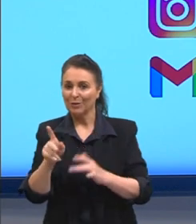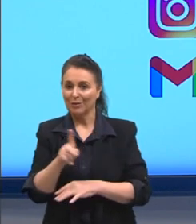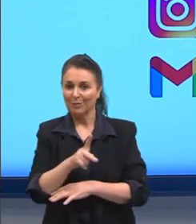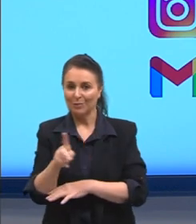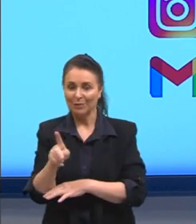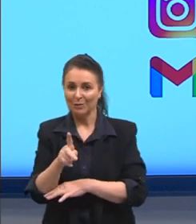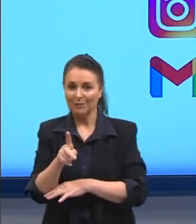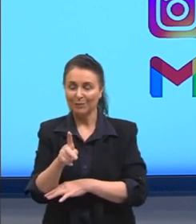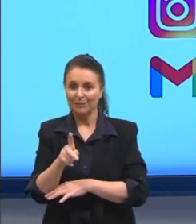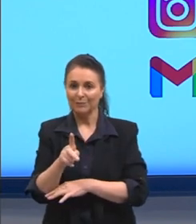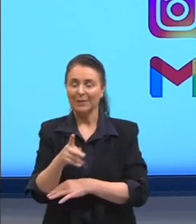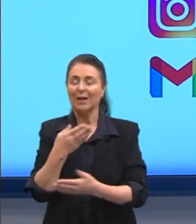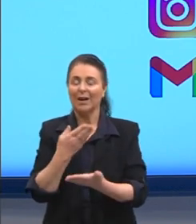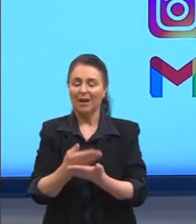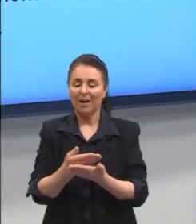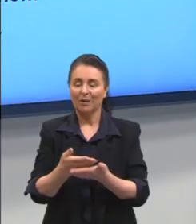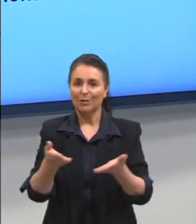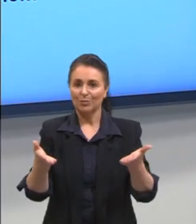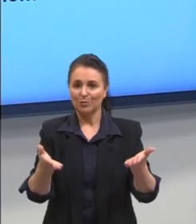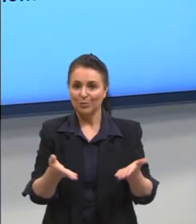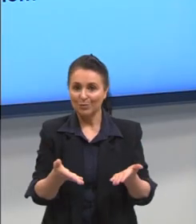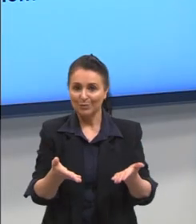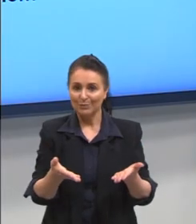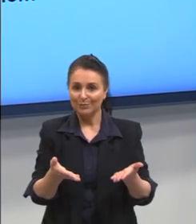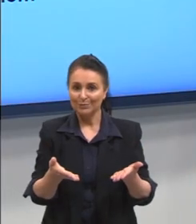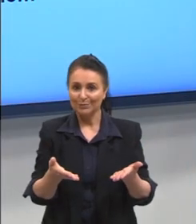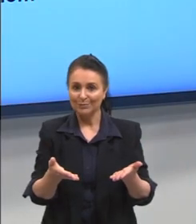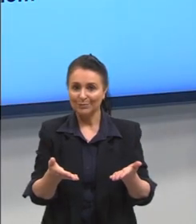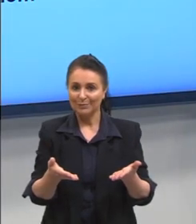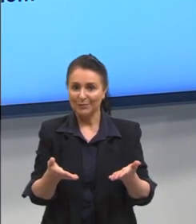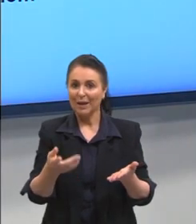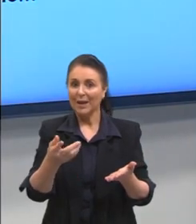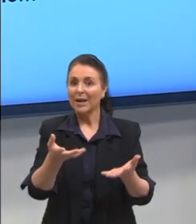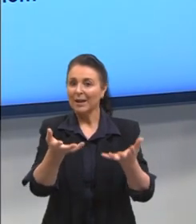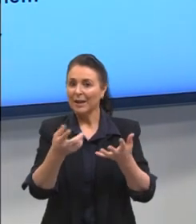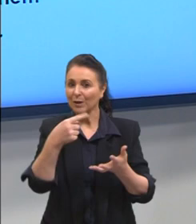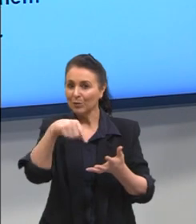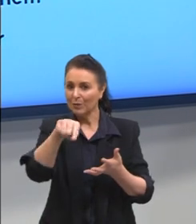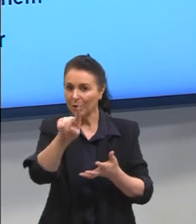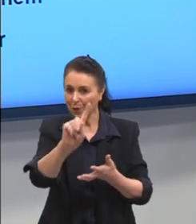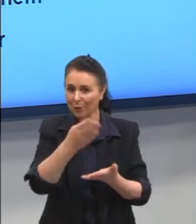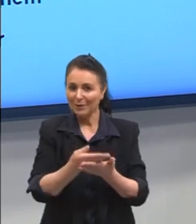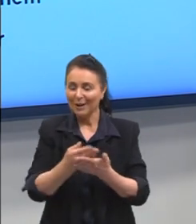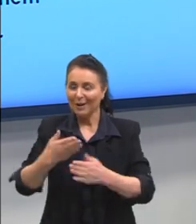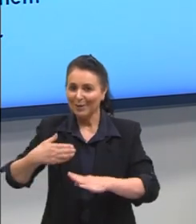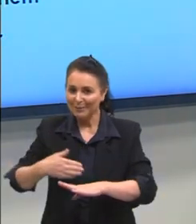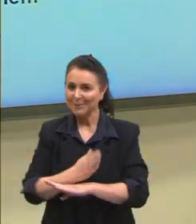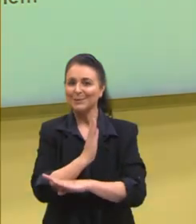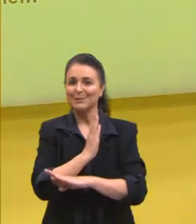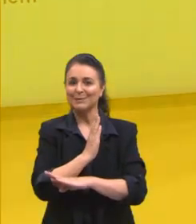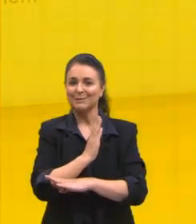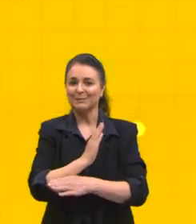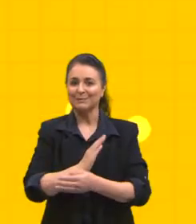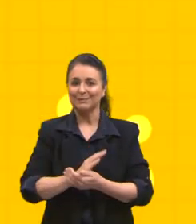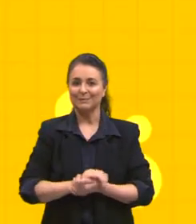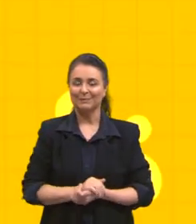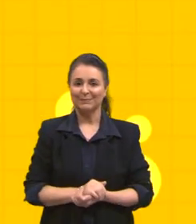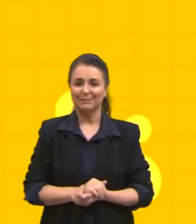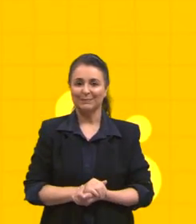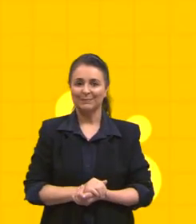essa foi nossa aula de hoje então conto com vocês na próxima aula partiu passar tchau